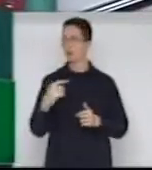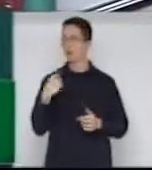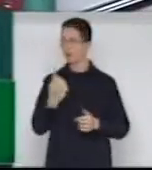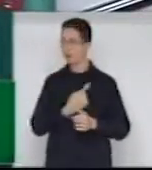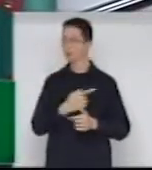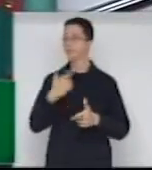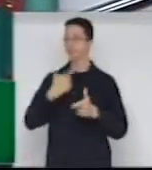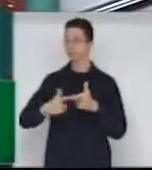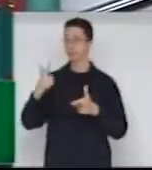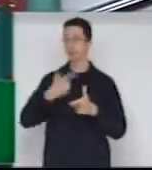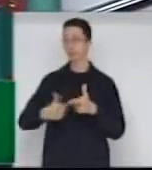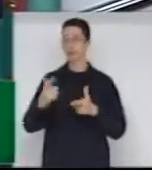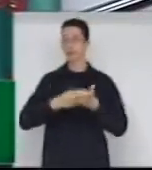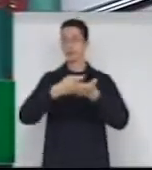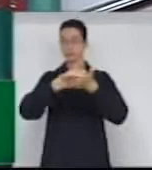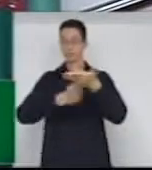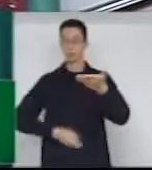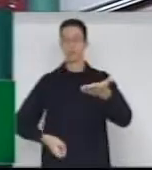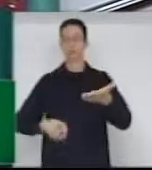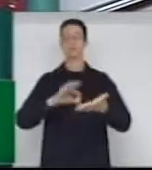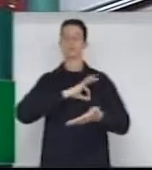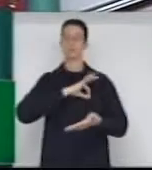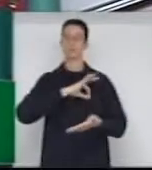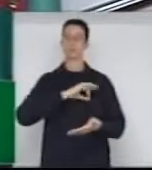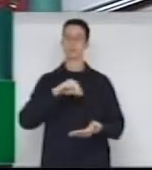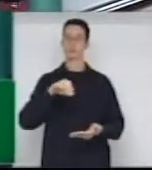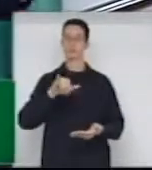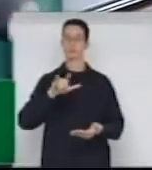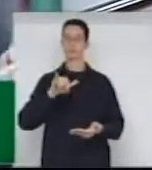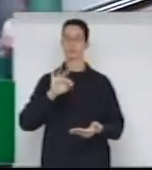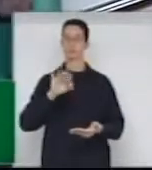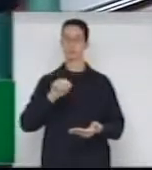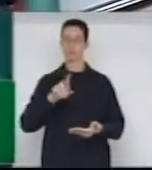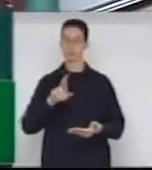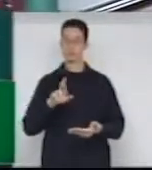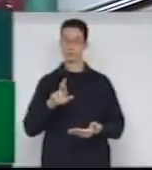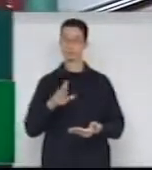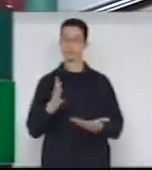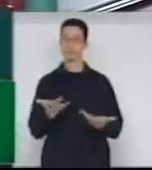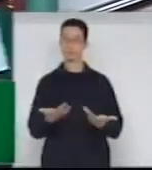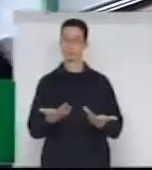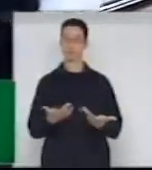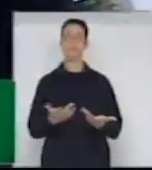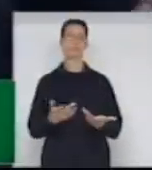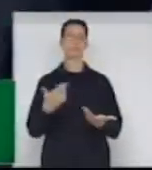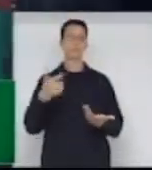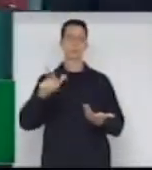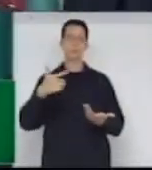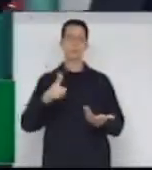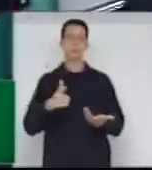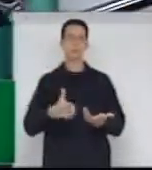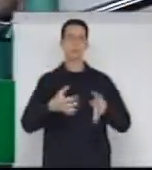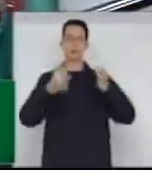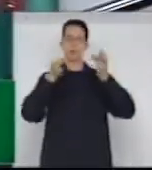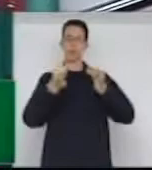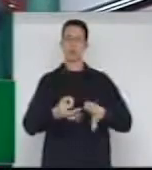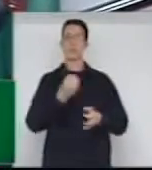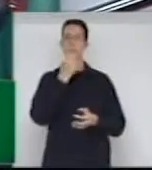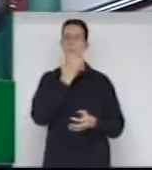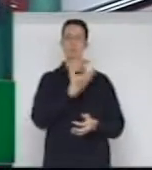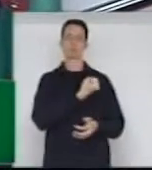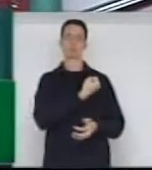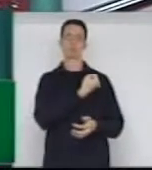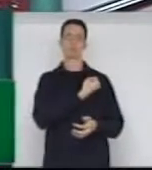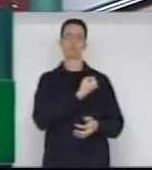da polícia militar. Não vamos ter vagas suficientes, aliás, não vamos ter candidatos suficientes para preencher as vagas.